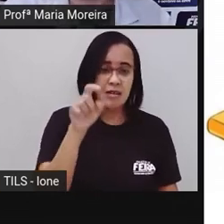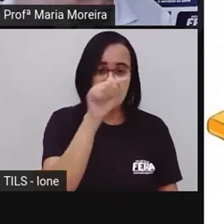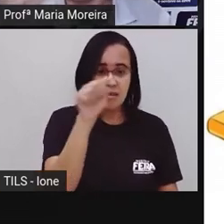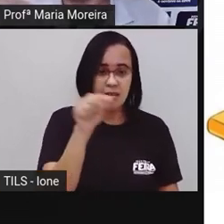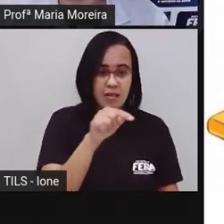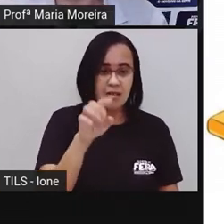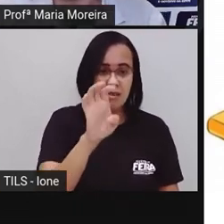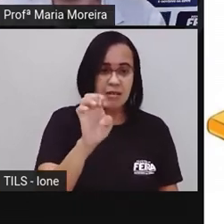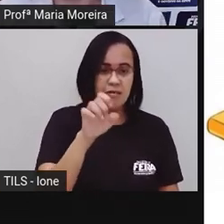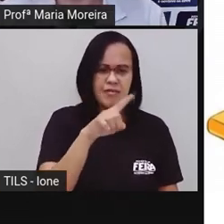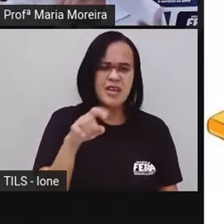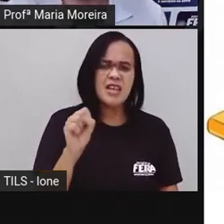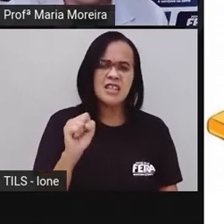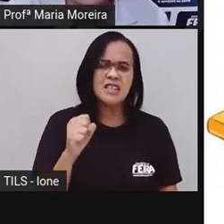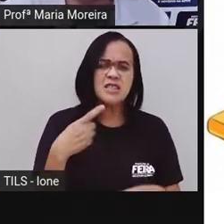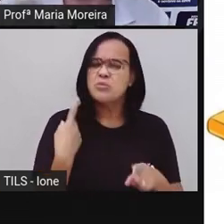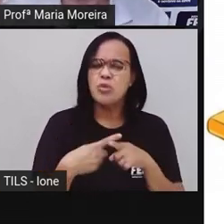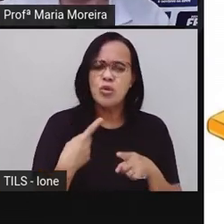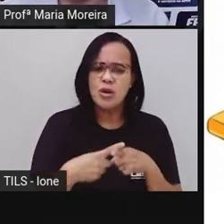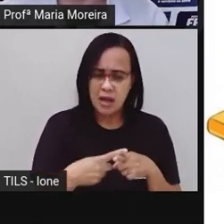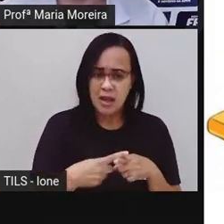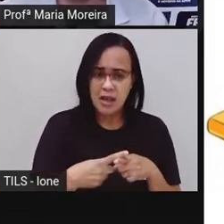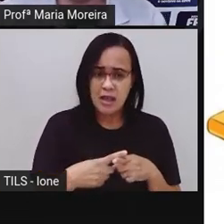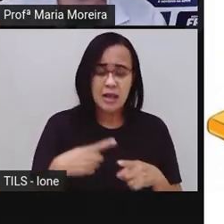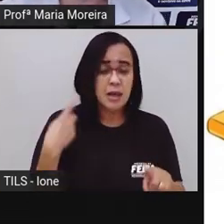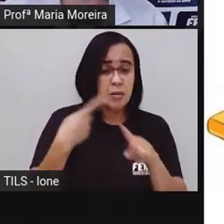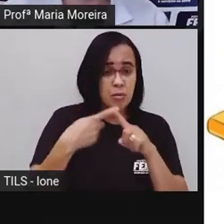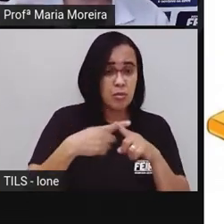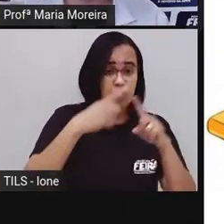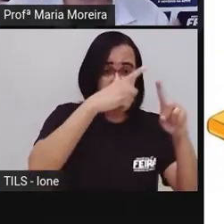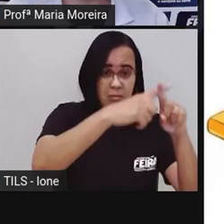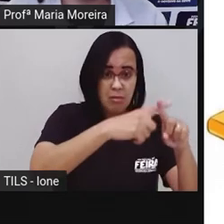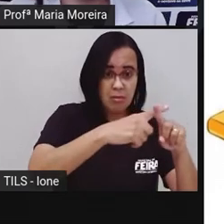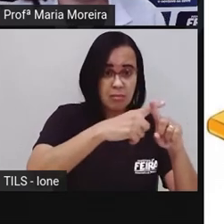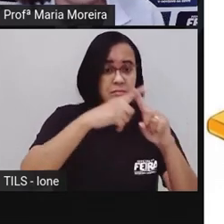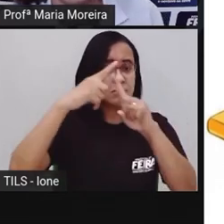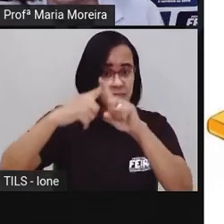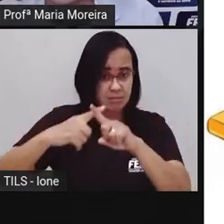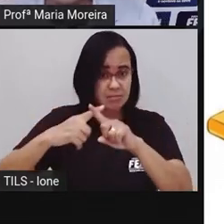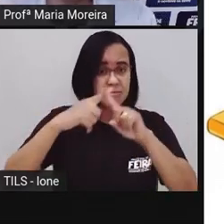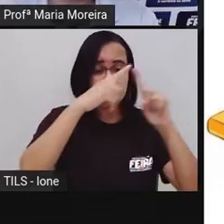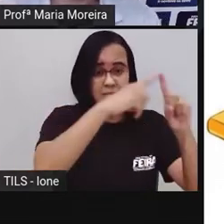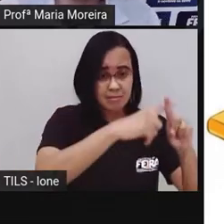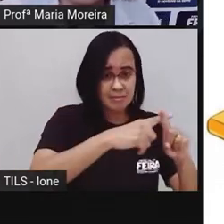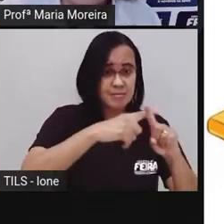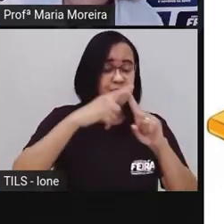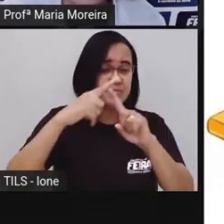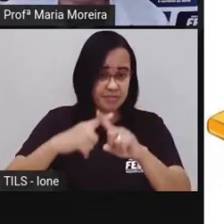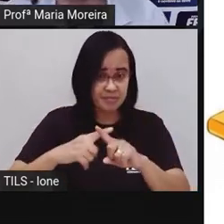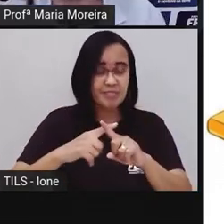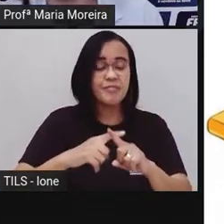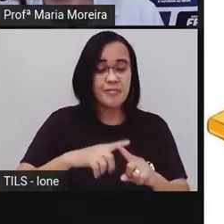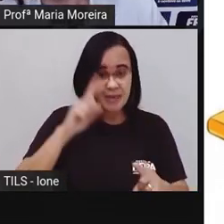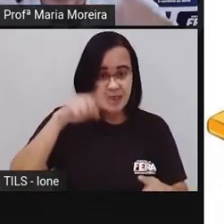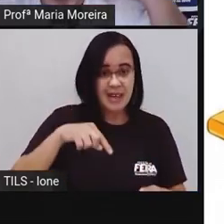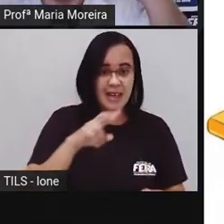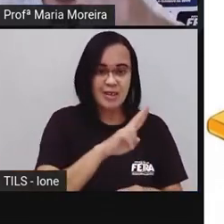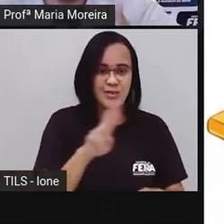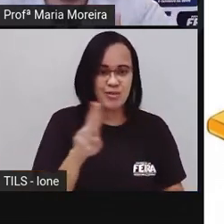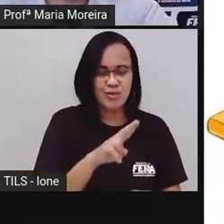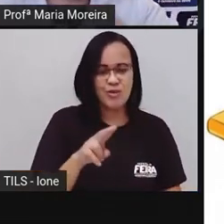Dez, quatro vezes. quatro vezes. Então, por isso que o nome é Ah, eu vou fazer a quantia de vezes, porque